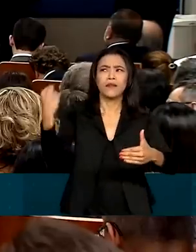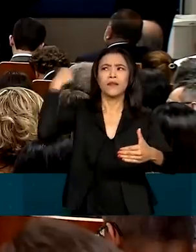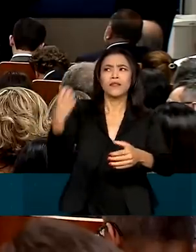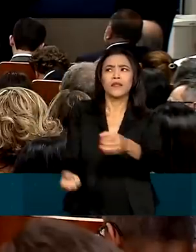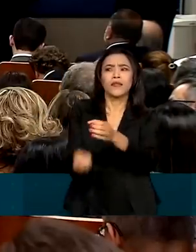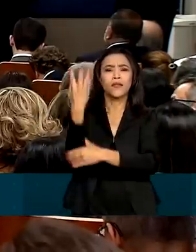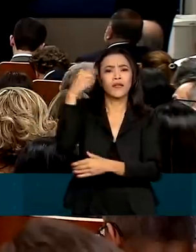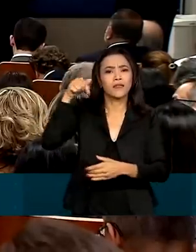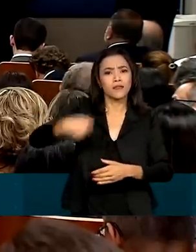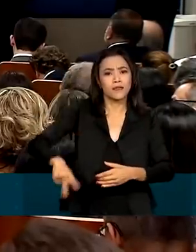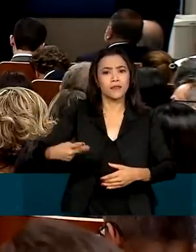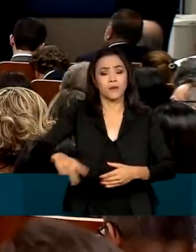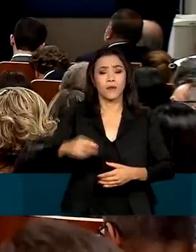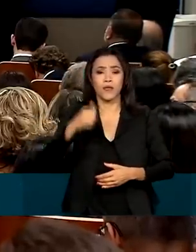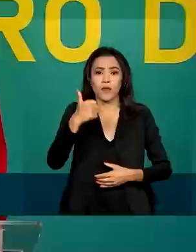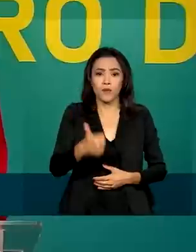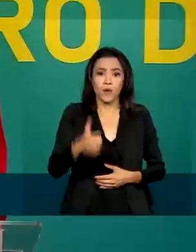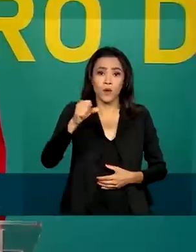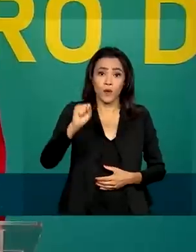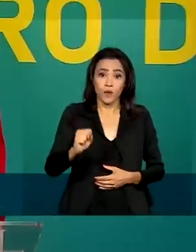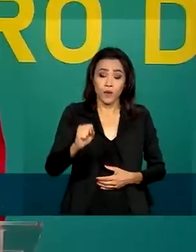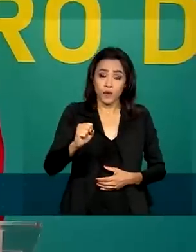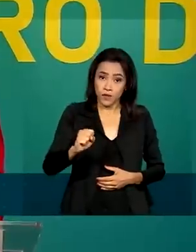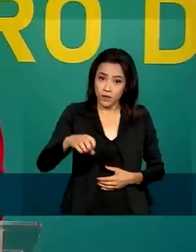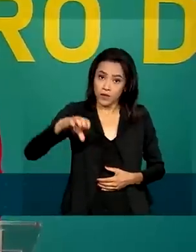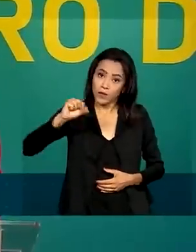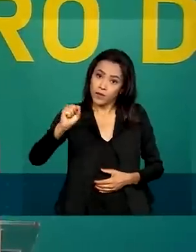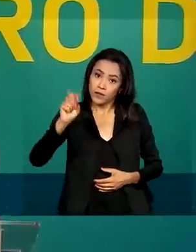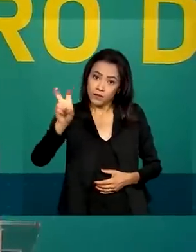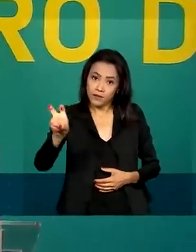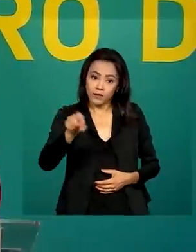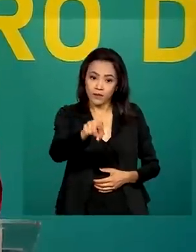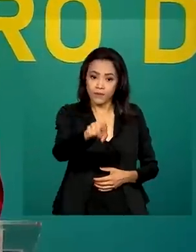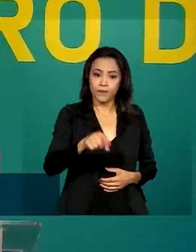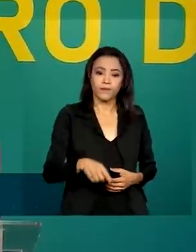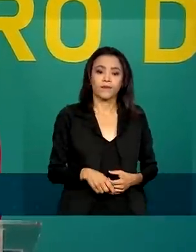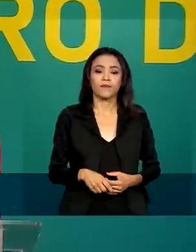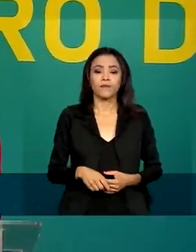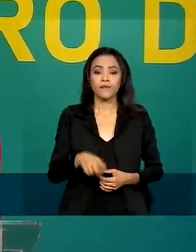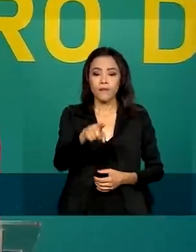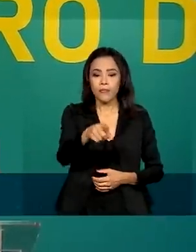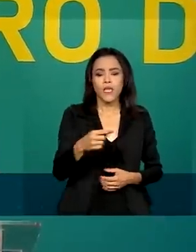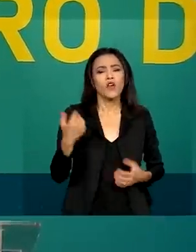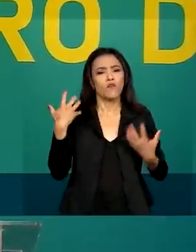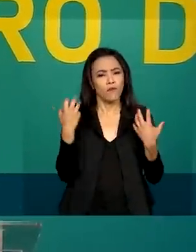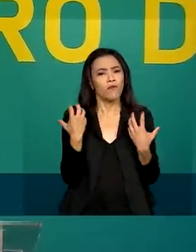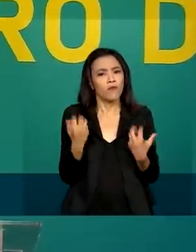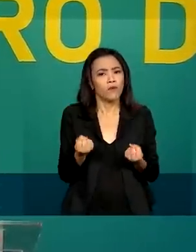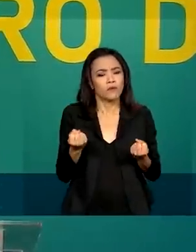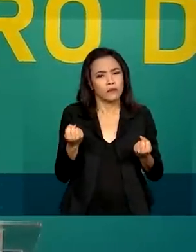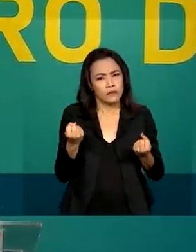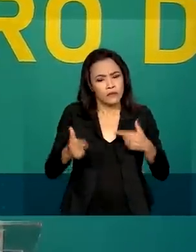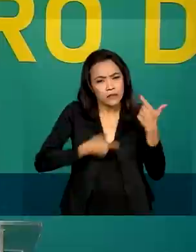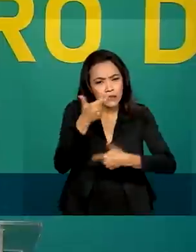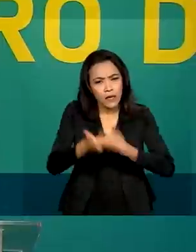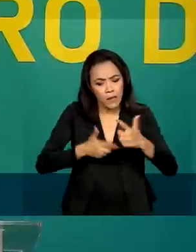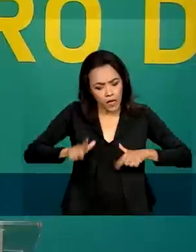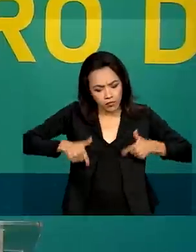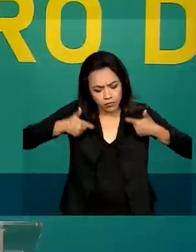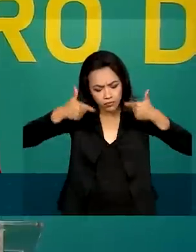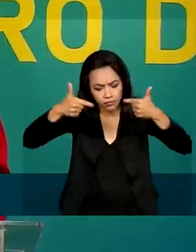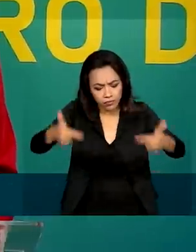1985. Abraço o compromisso de trabalhar incansavelmente para que a Ciência,